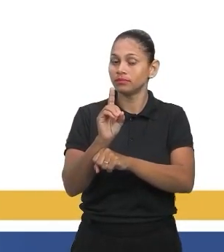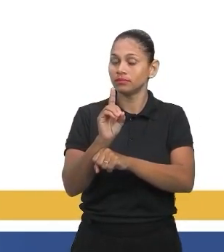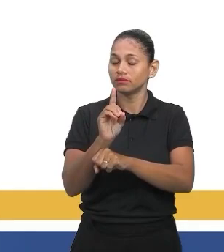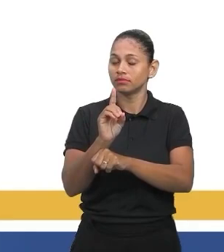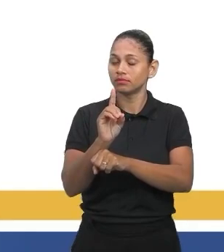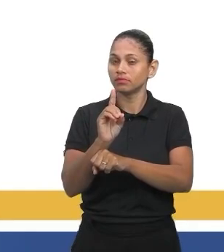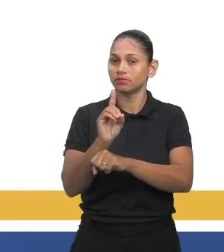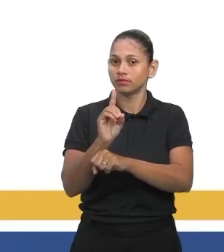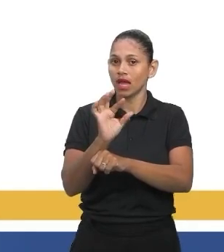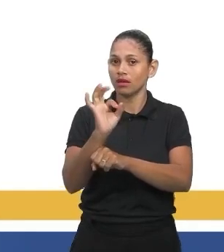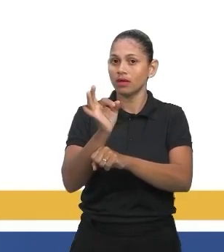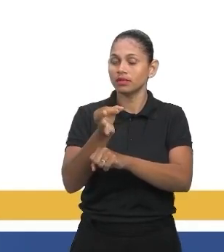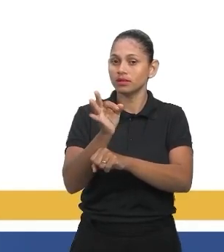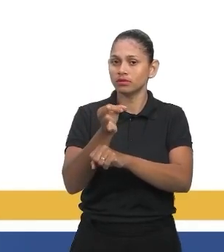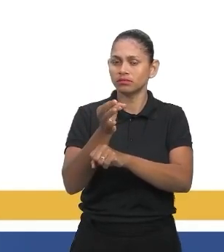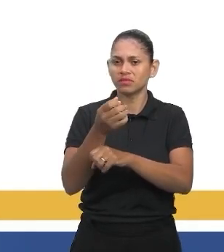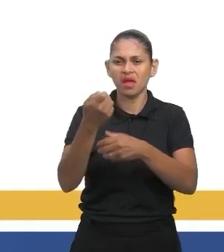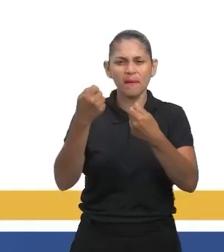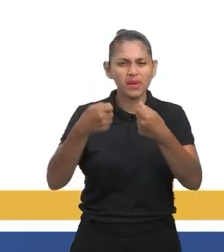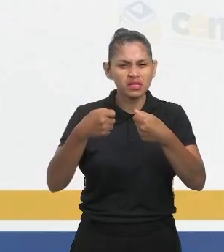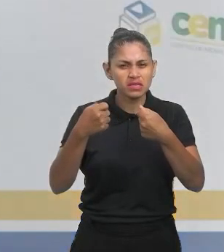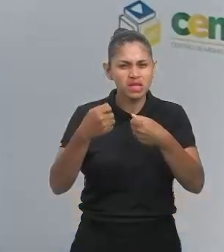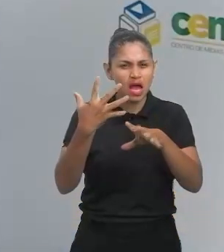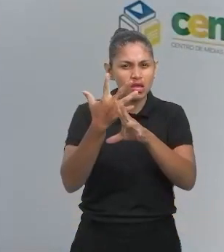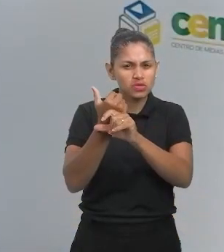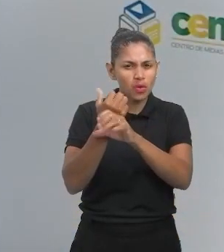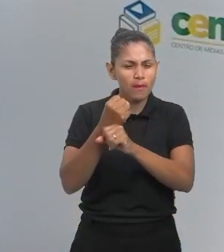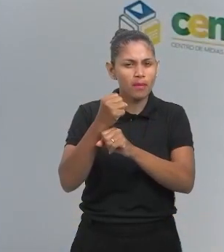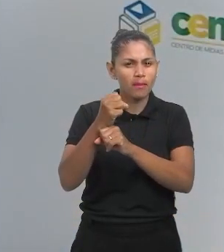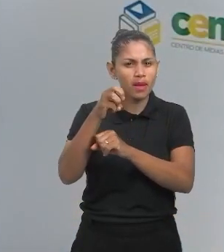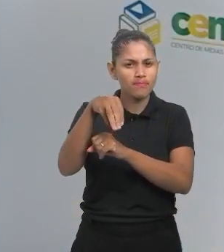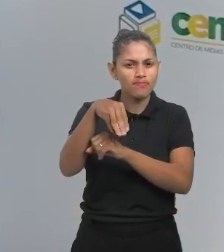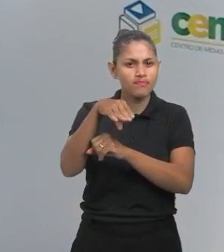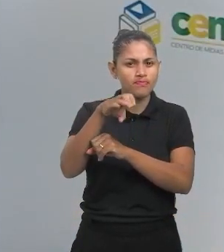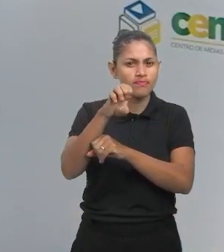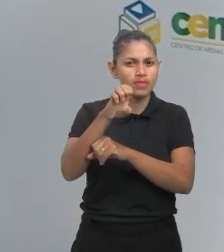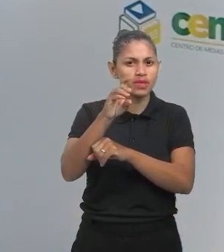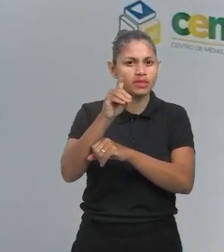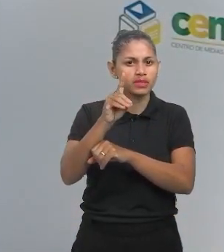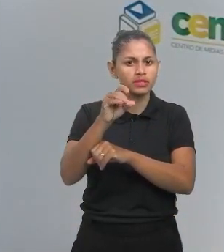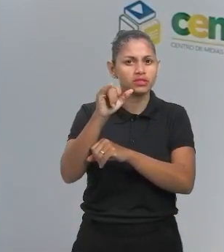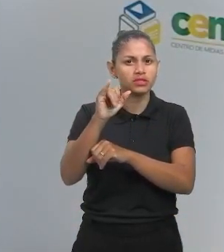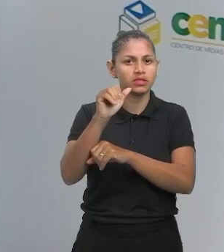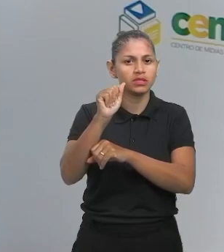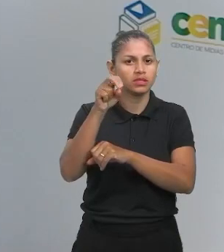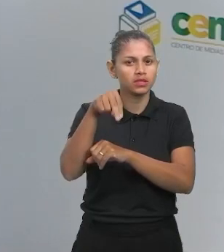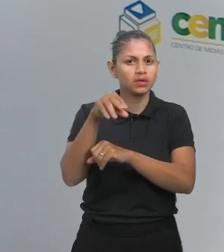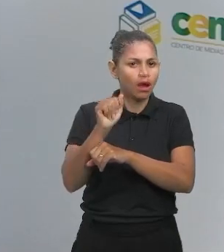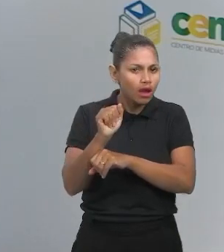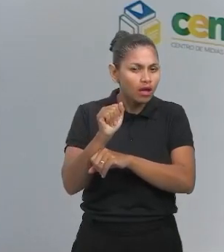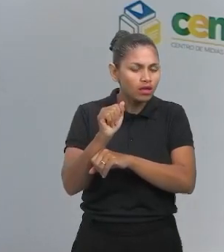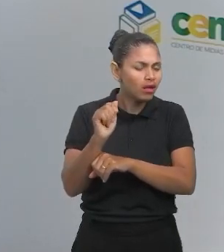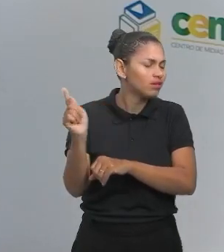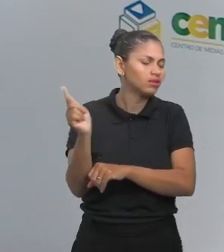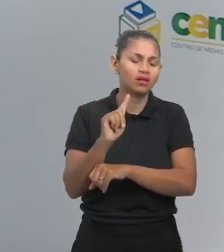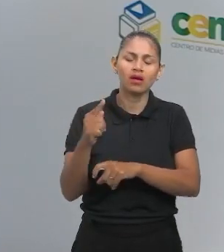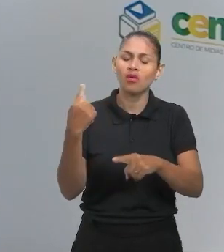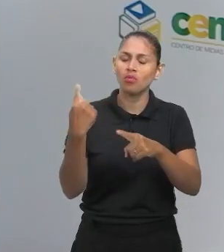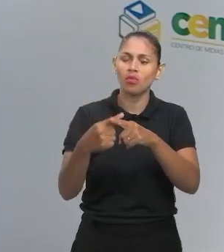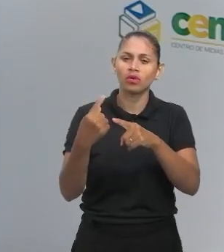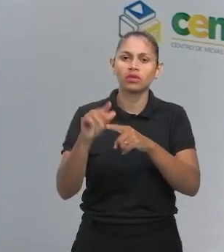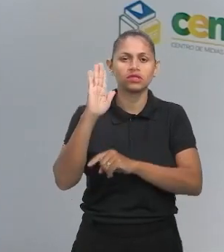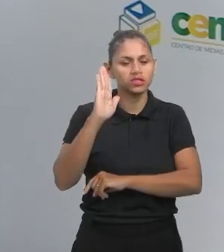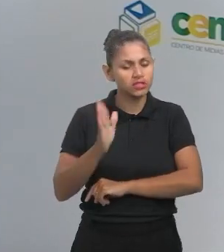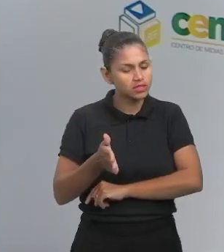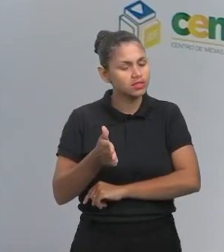Ah, professor, precisava calcular a mediana aqui? Não. Por quê? Porque se você já viu que a moda era 6, já matava ali